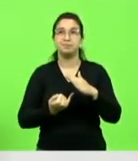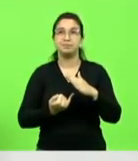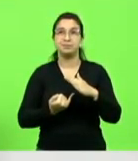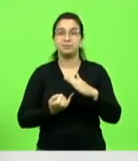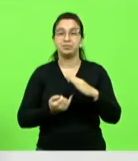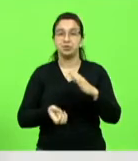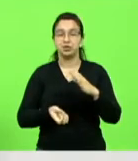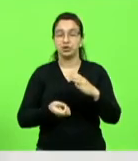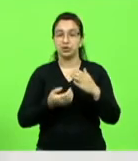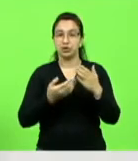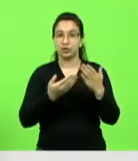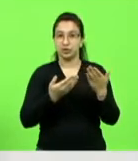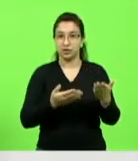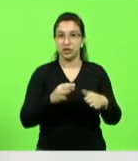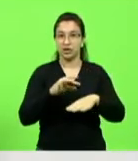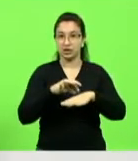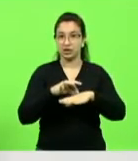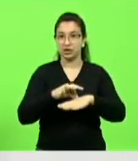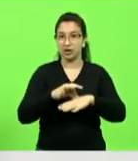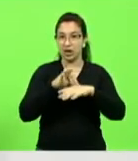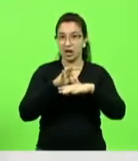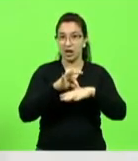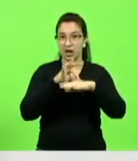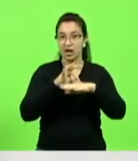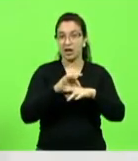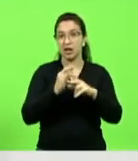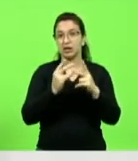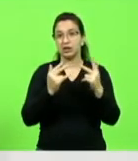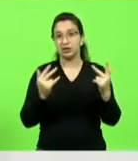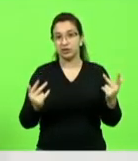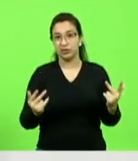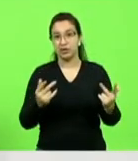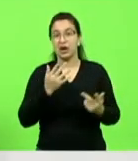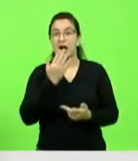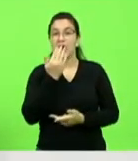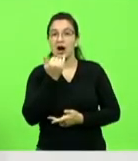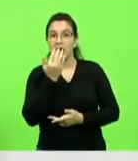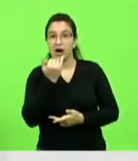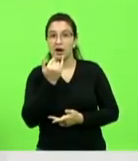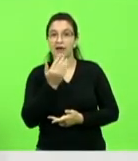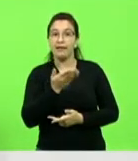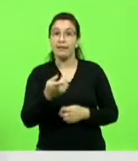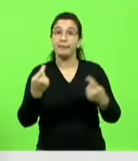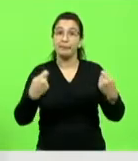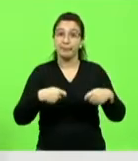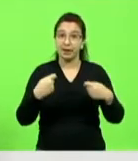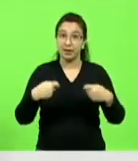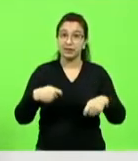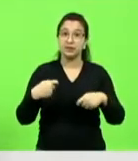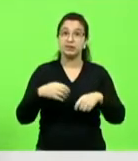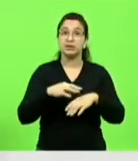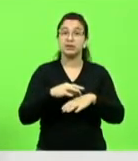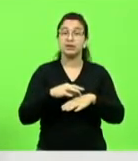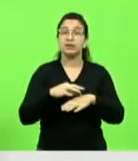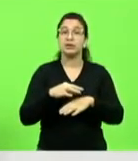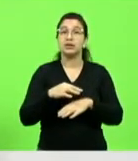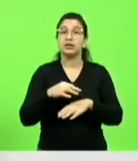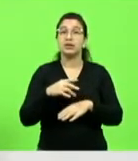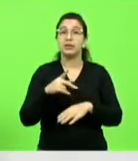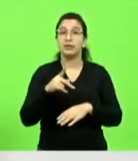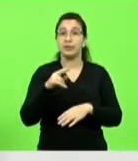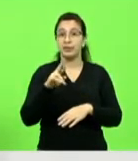proteínas, de proteínas animais que dependem da proteína vegetal, que é milho e soja.